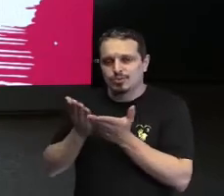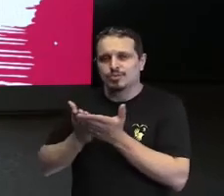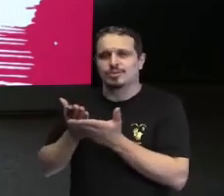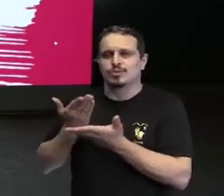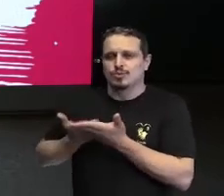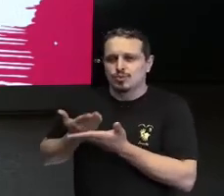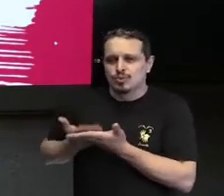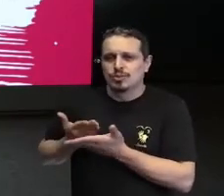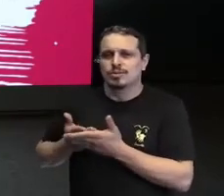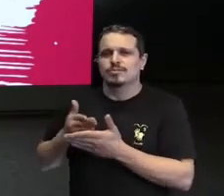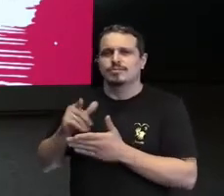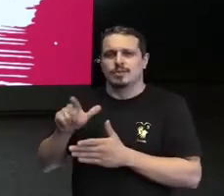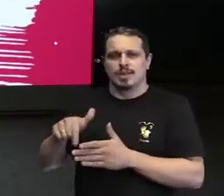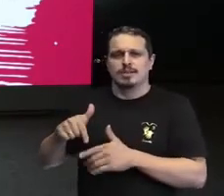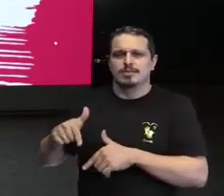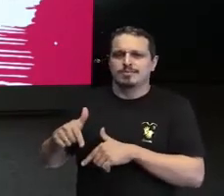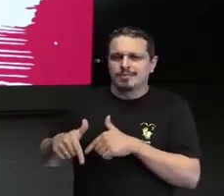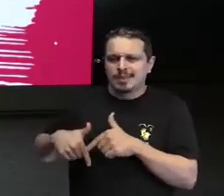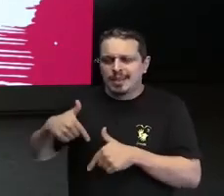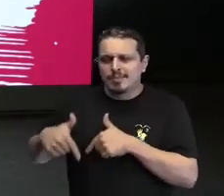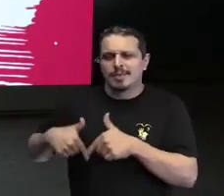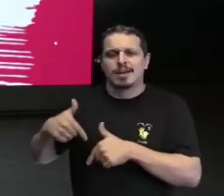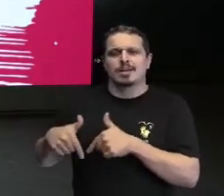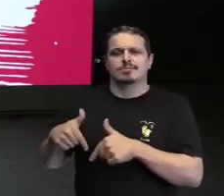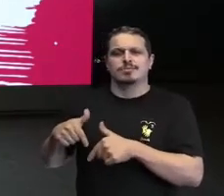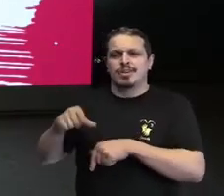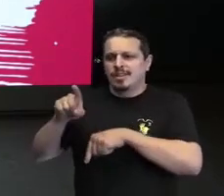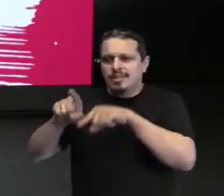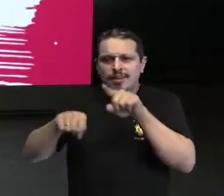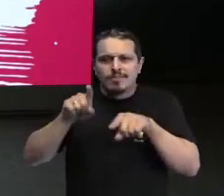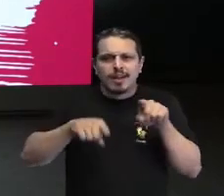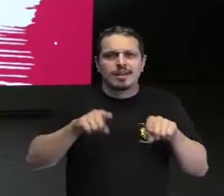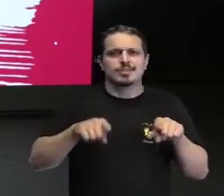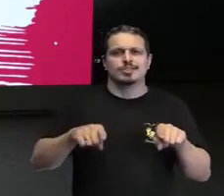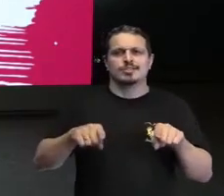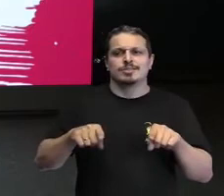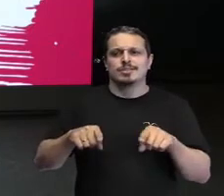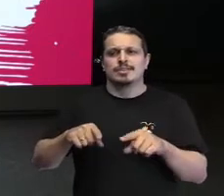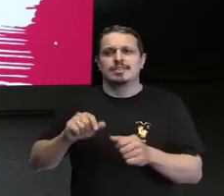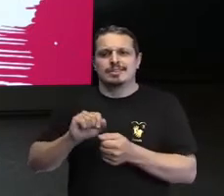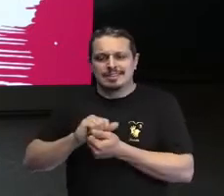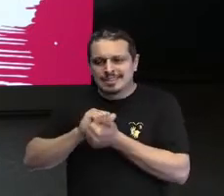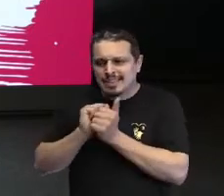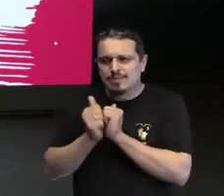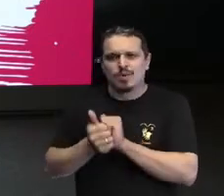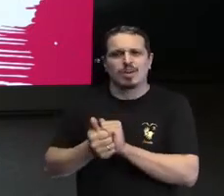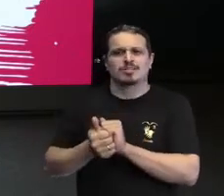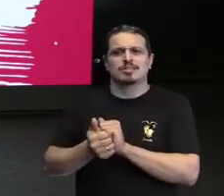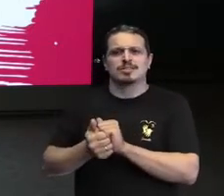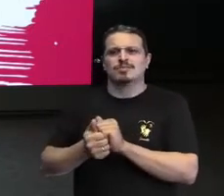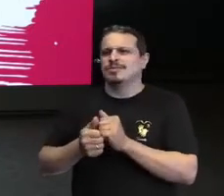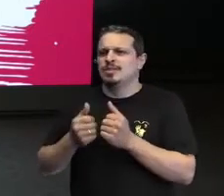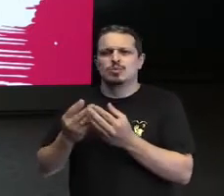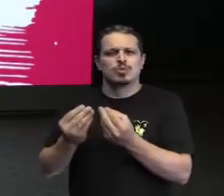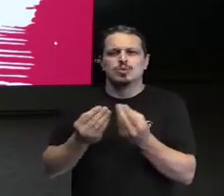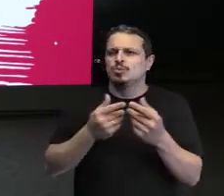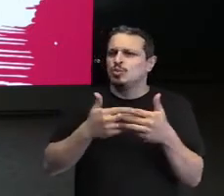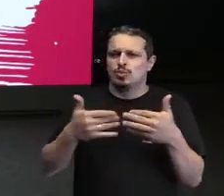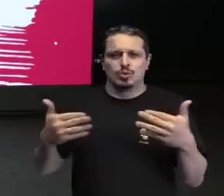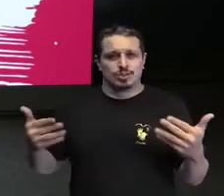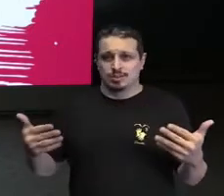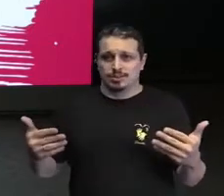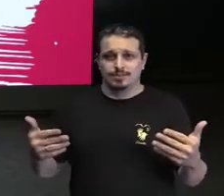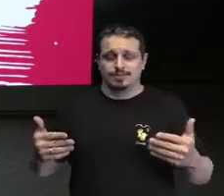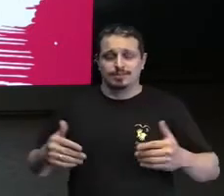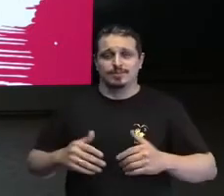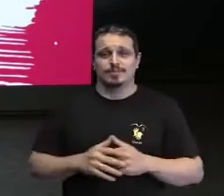participava de esporte. Jogava handball, ponta direita. Eu